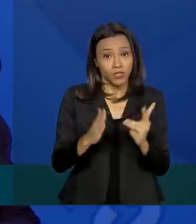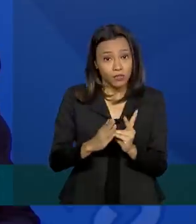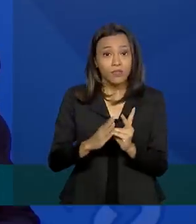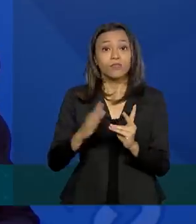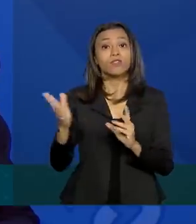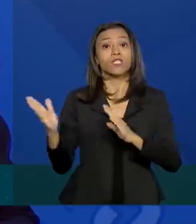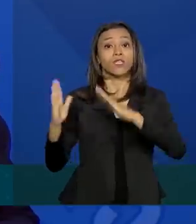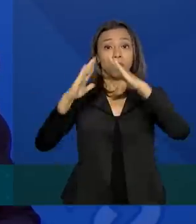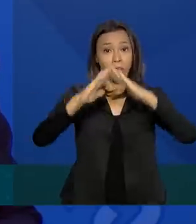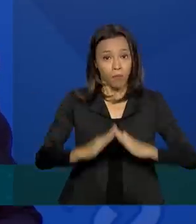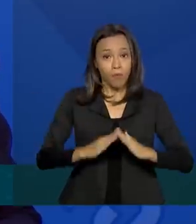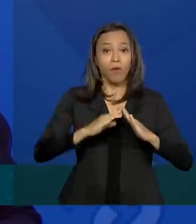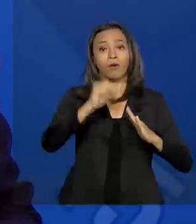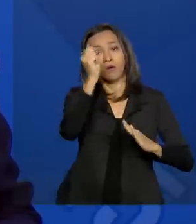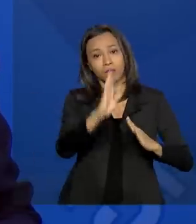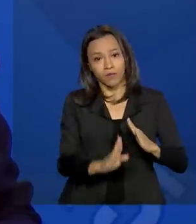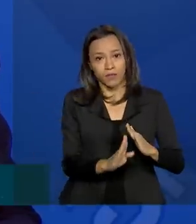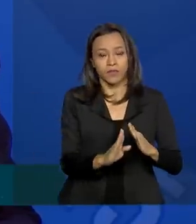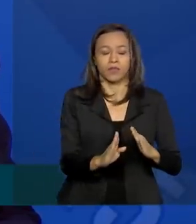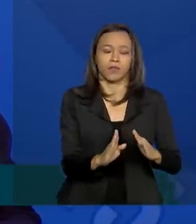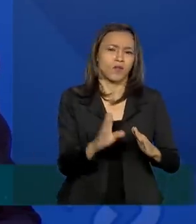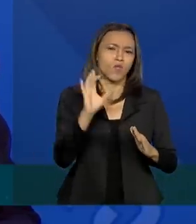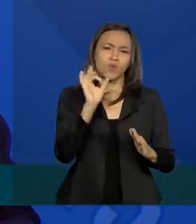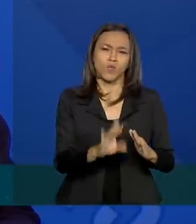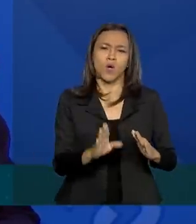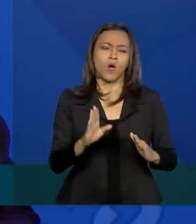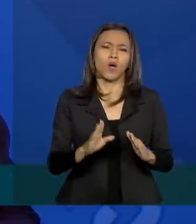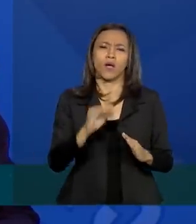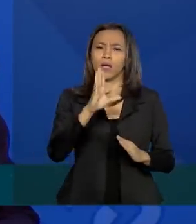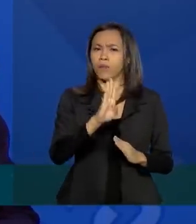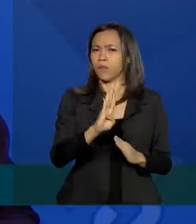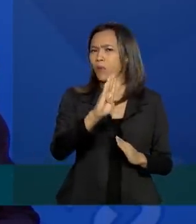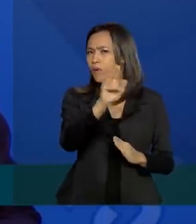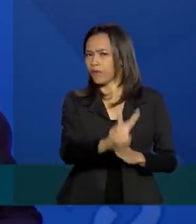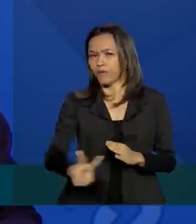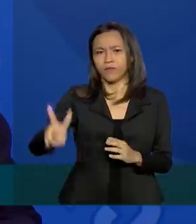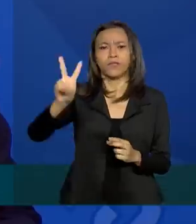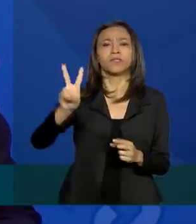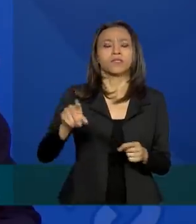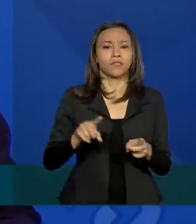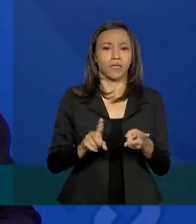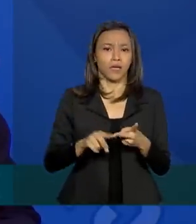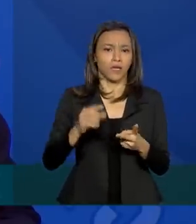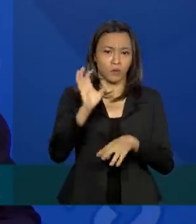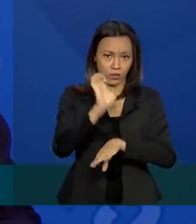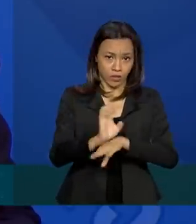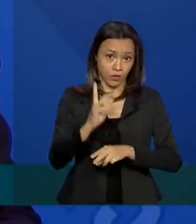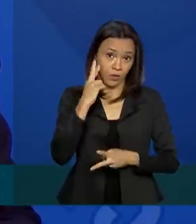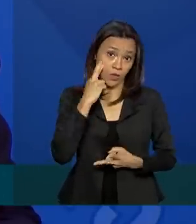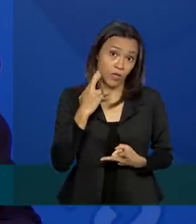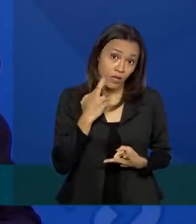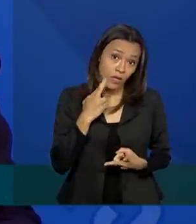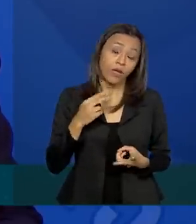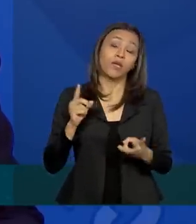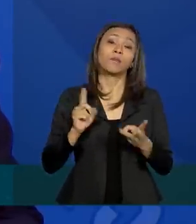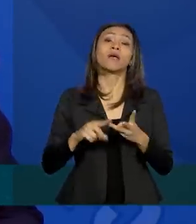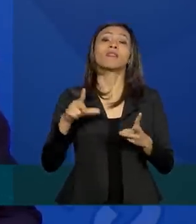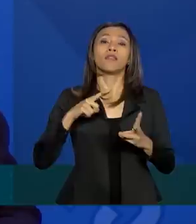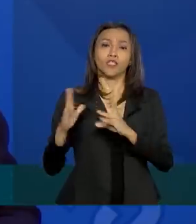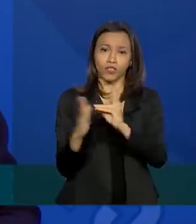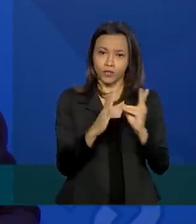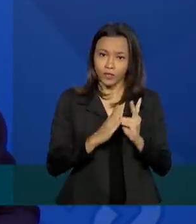um grande número, não só em Boa Vista, em Roraima, dos indígenas refugiados venezuelanos.